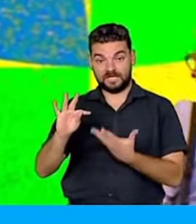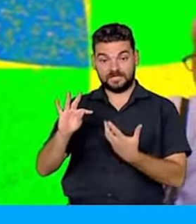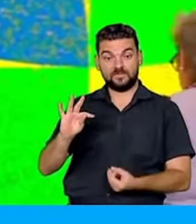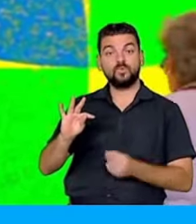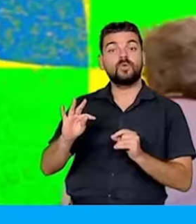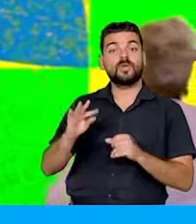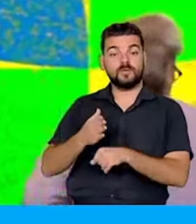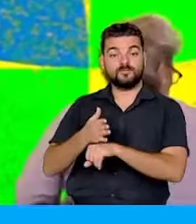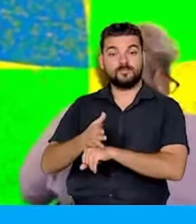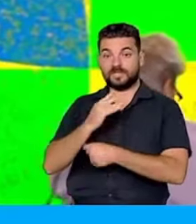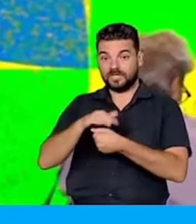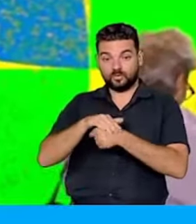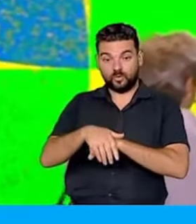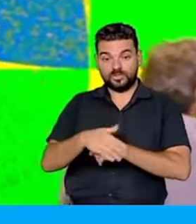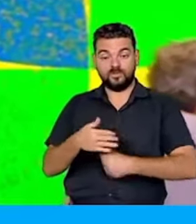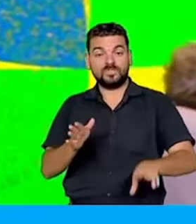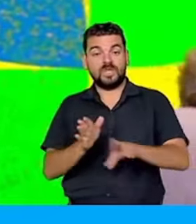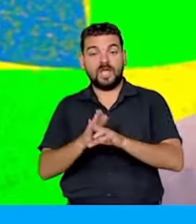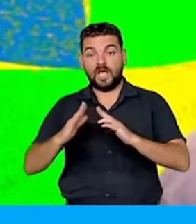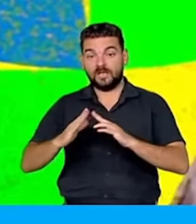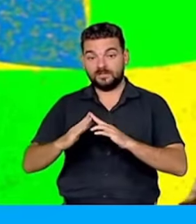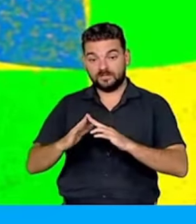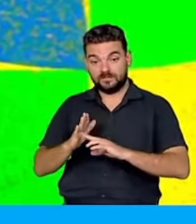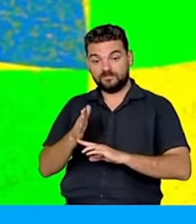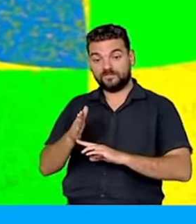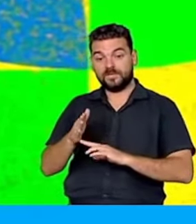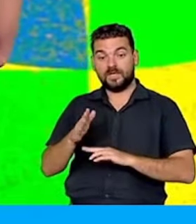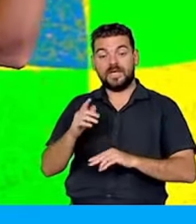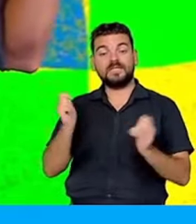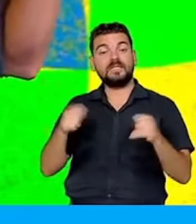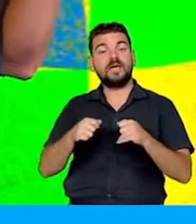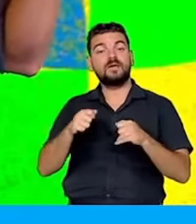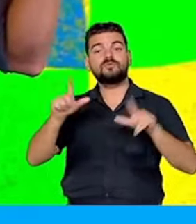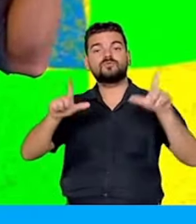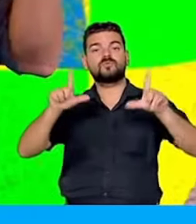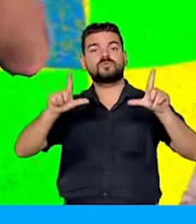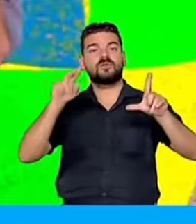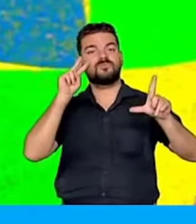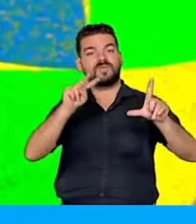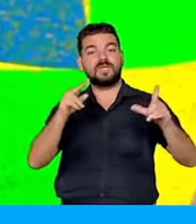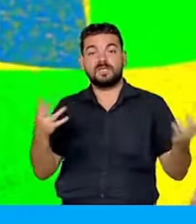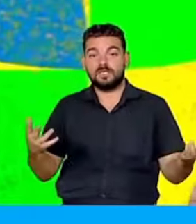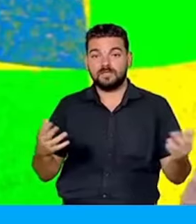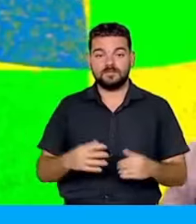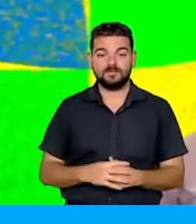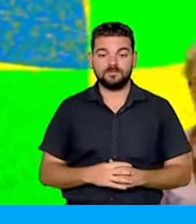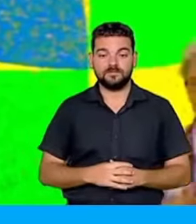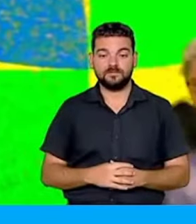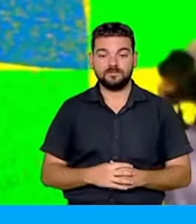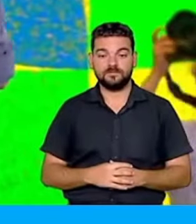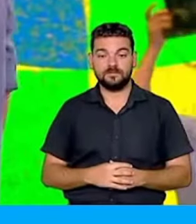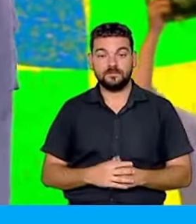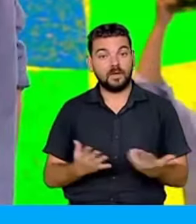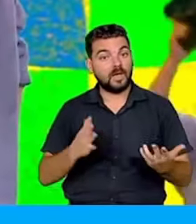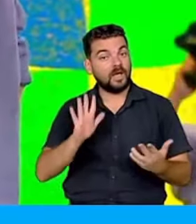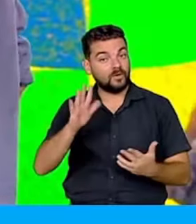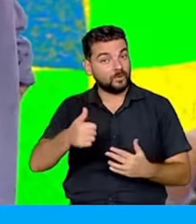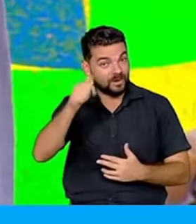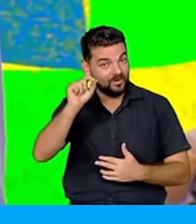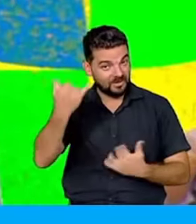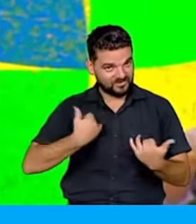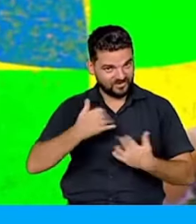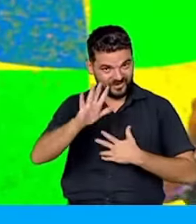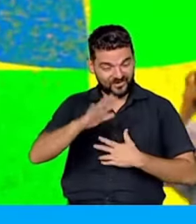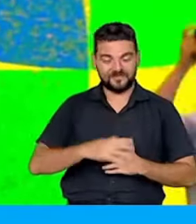que toda noite eu chegasse em casa, há tempo de ver o jornal na televisão, mas aí veio a melhor parte.